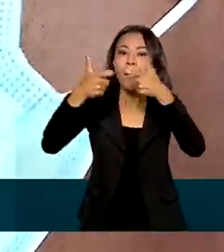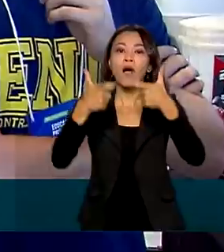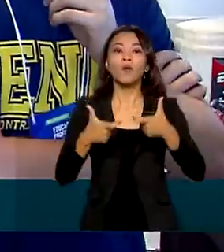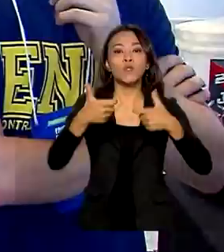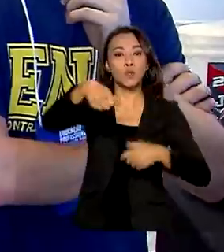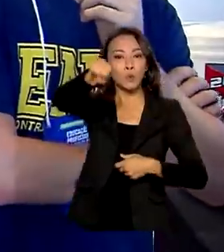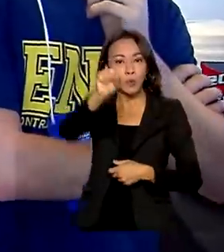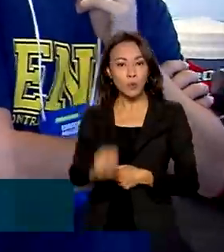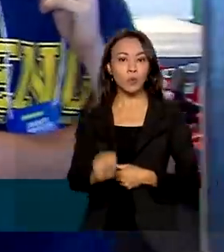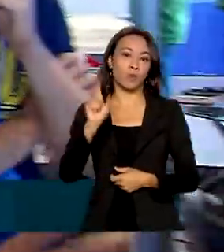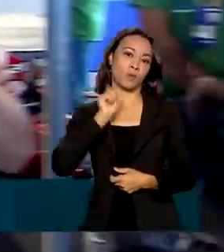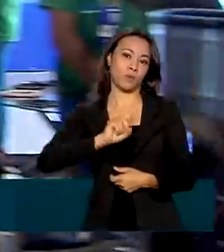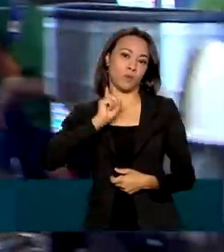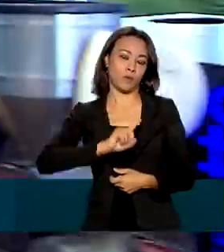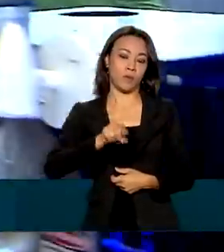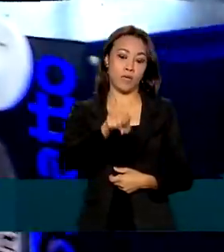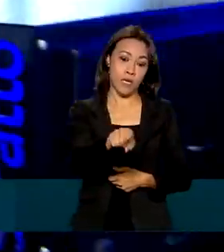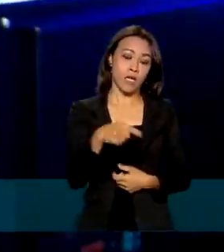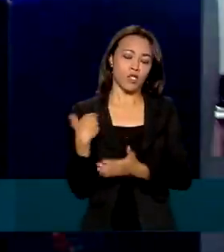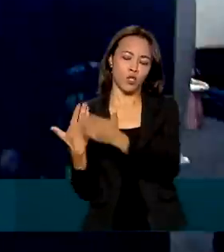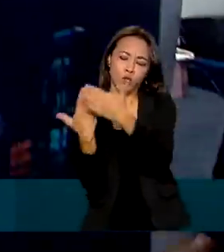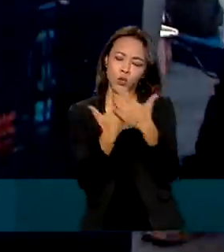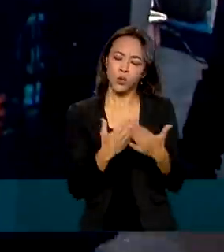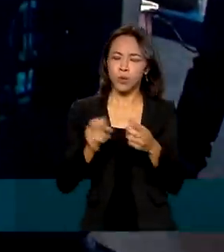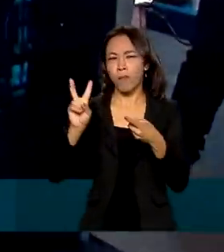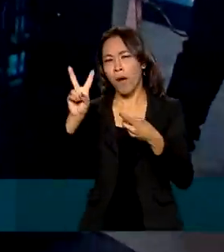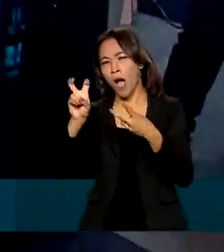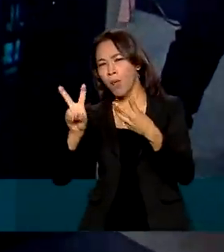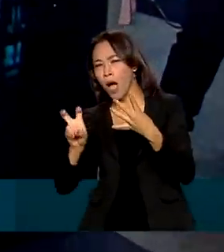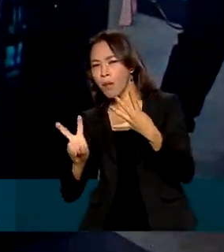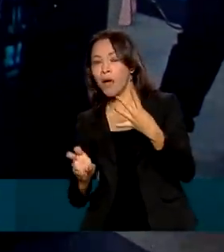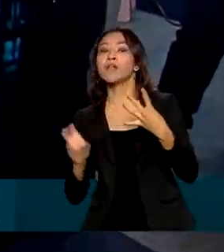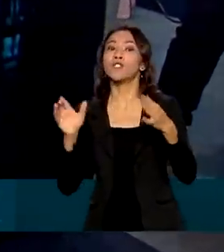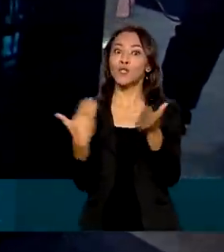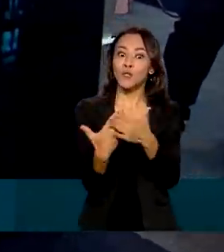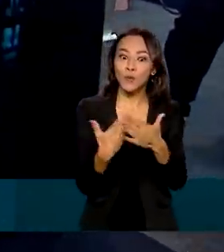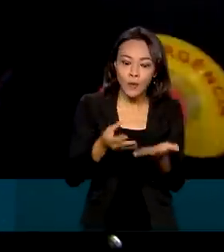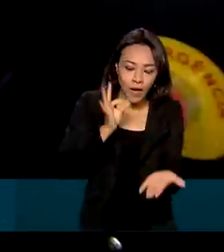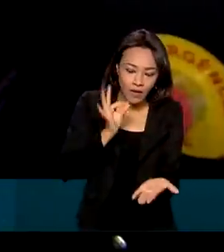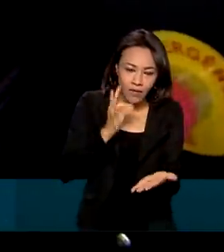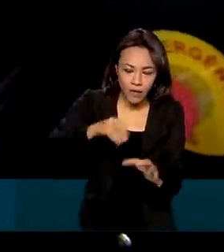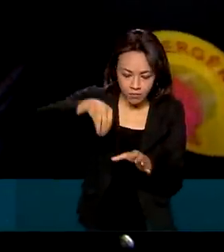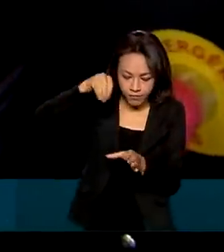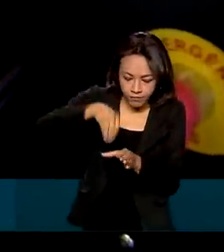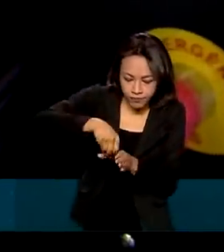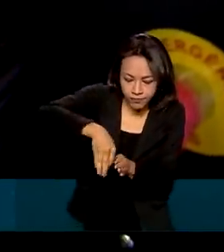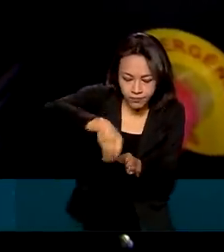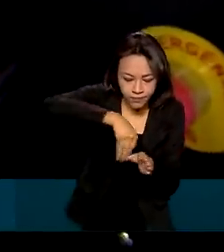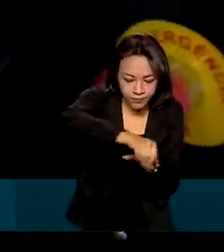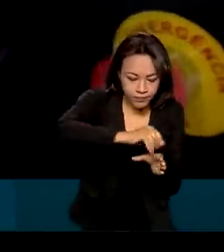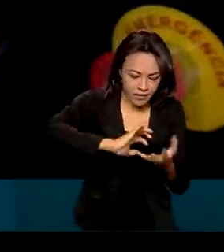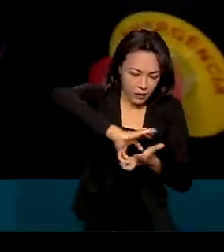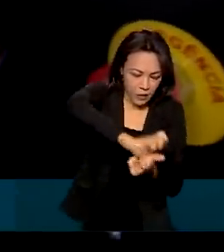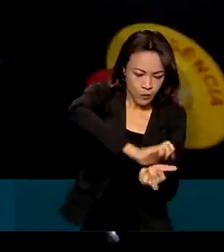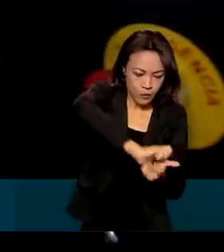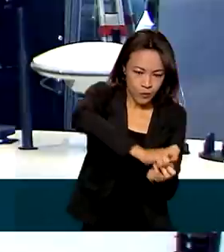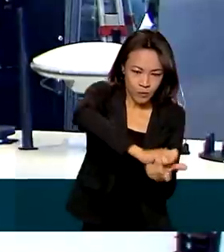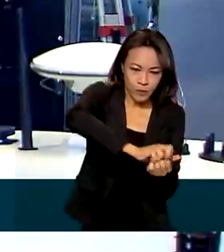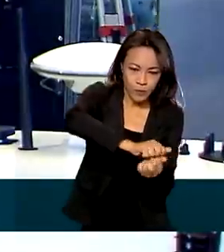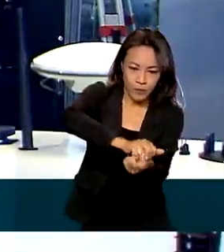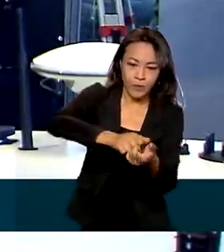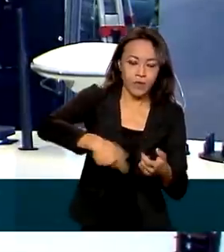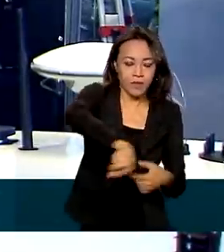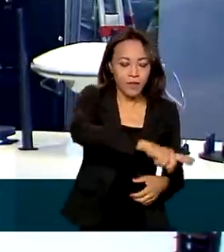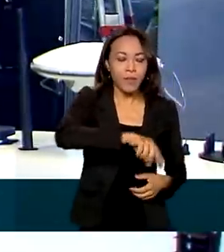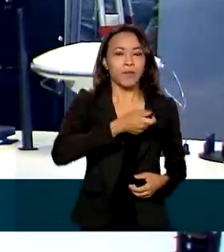Minas Gerais. Entre as culturas estudadas está o café, desde o plantio, passando pela qualificação até a